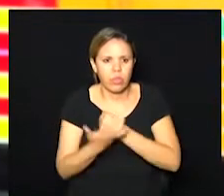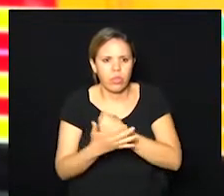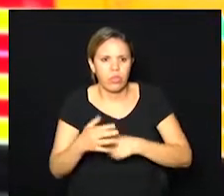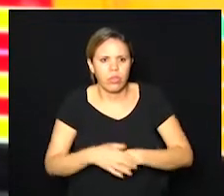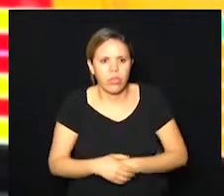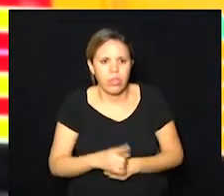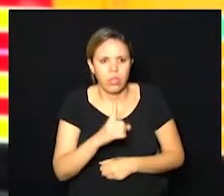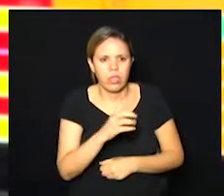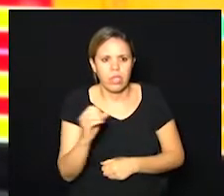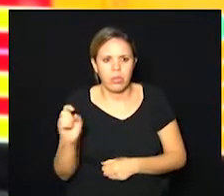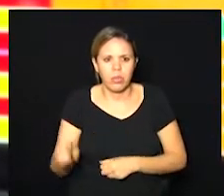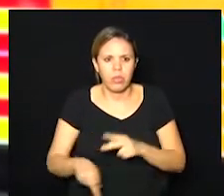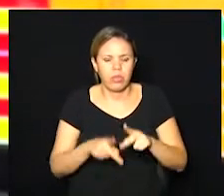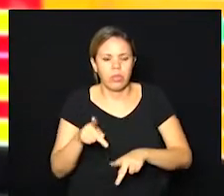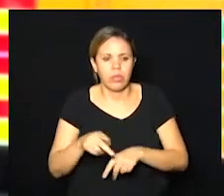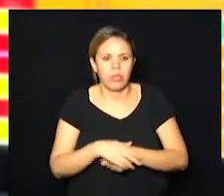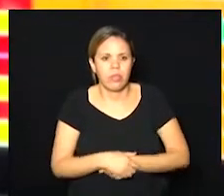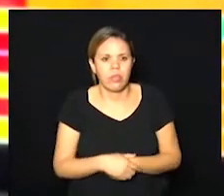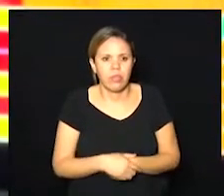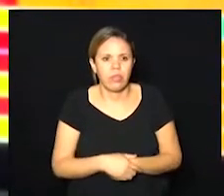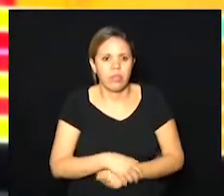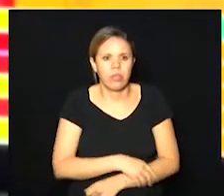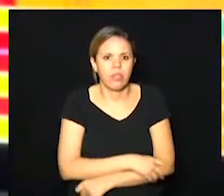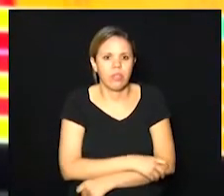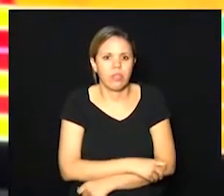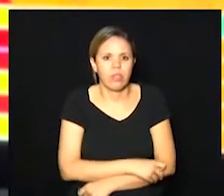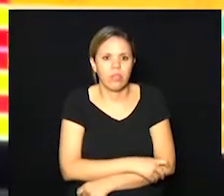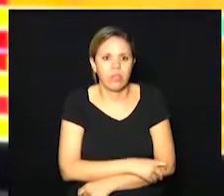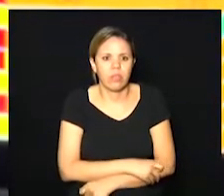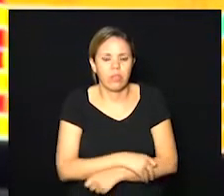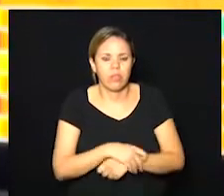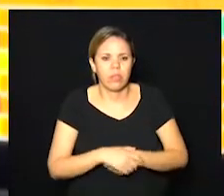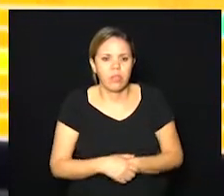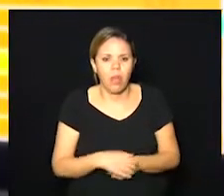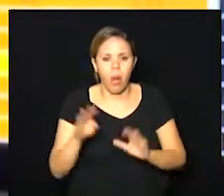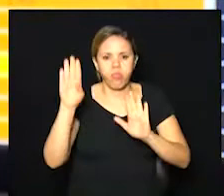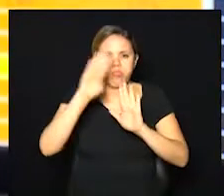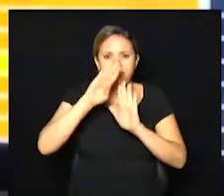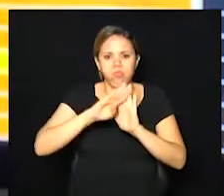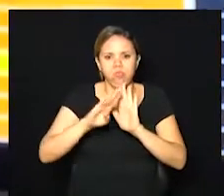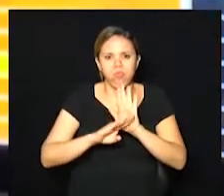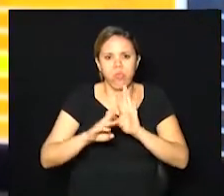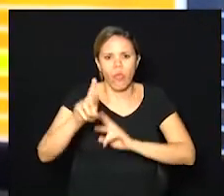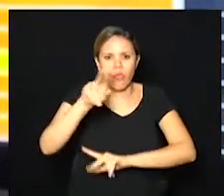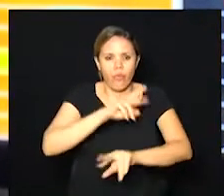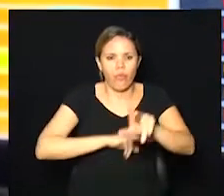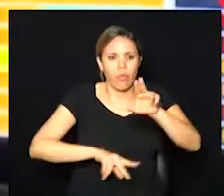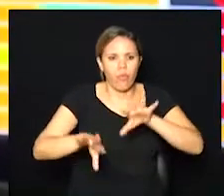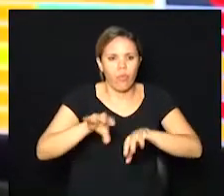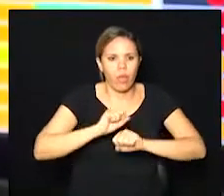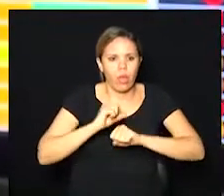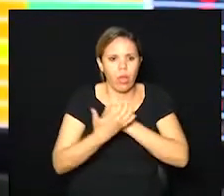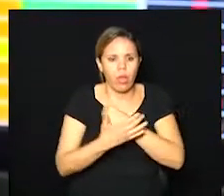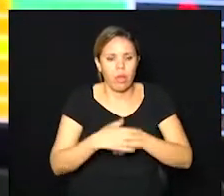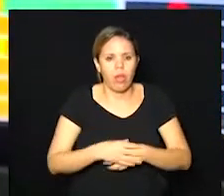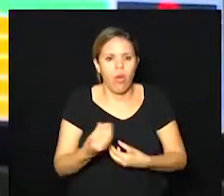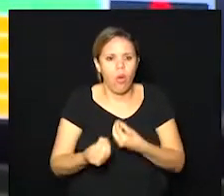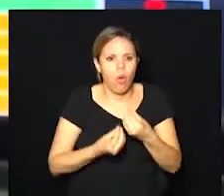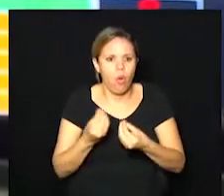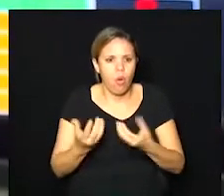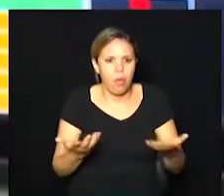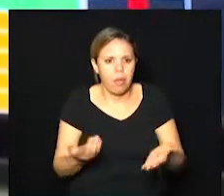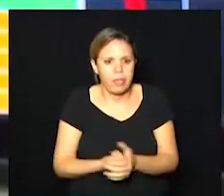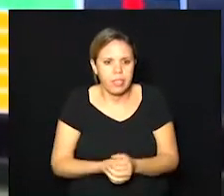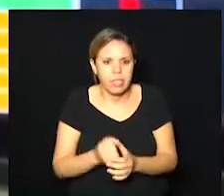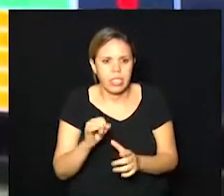100 mil habitantes, aí vem uma classificação, depois tem variação de casos, como é que está indo a variação,